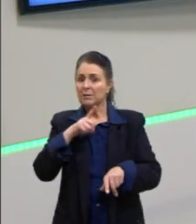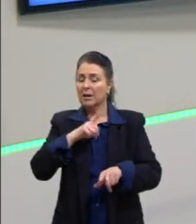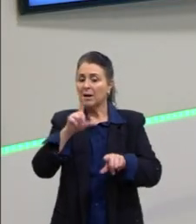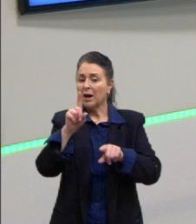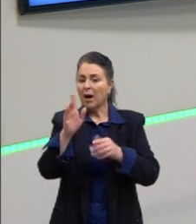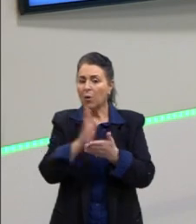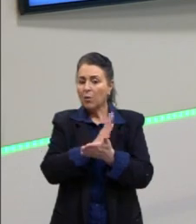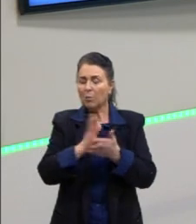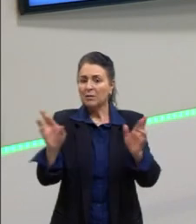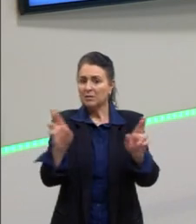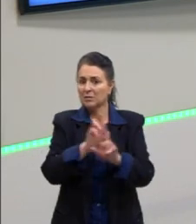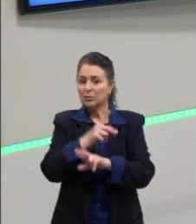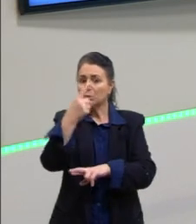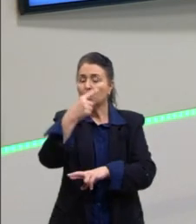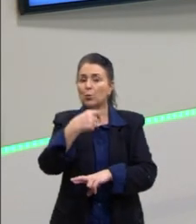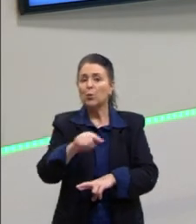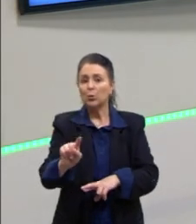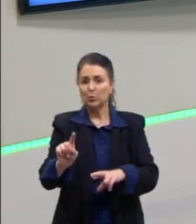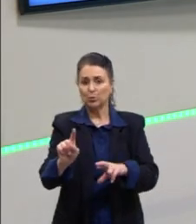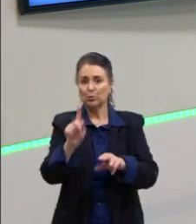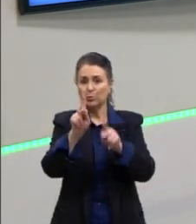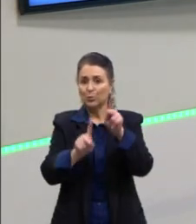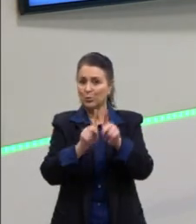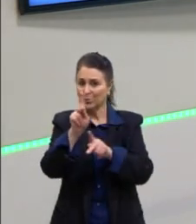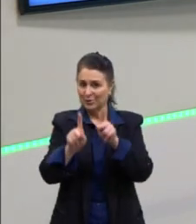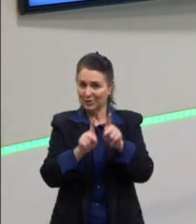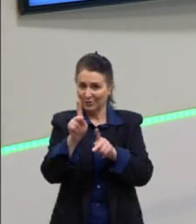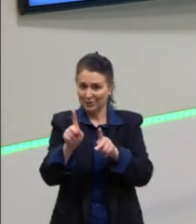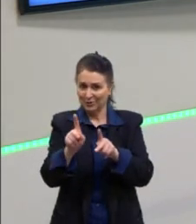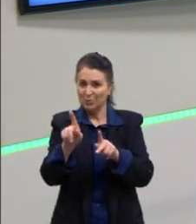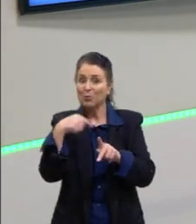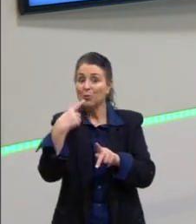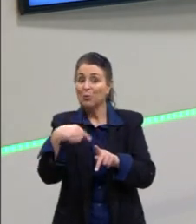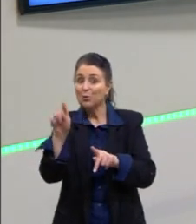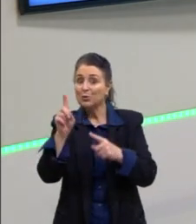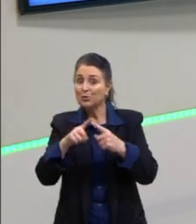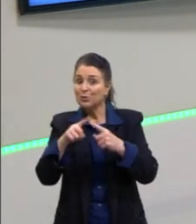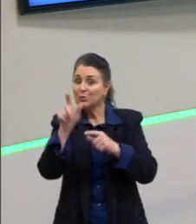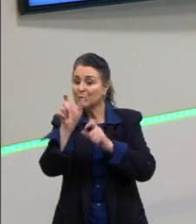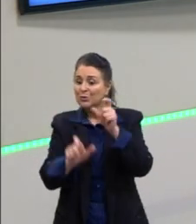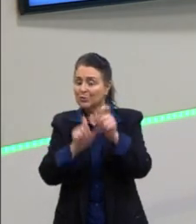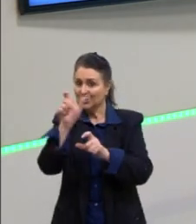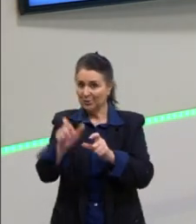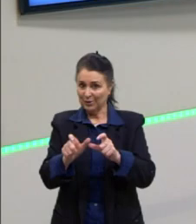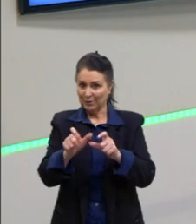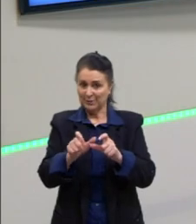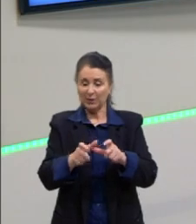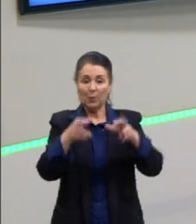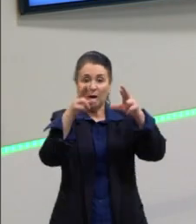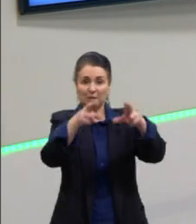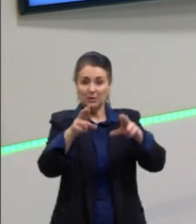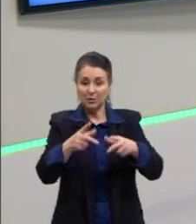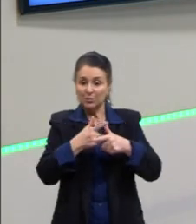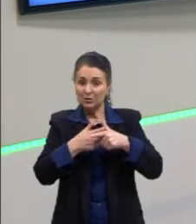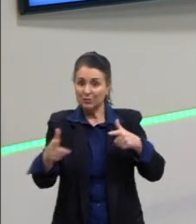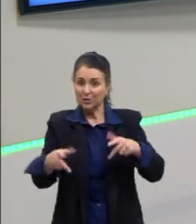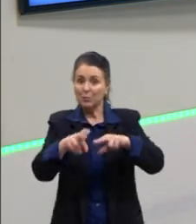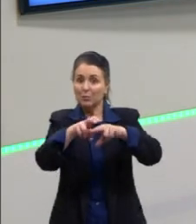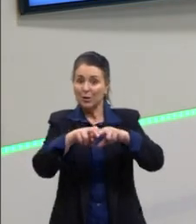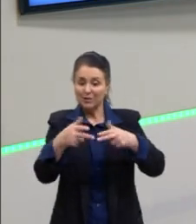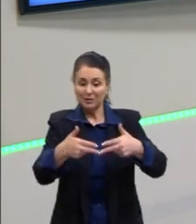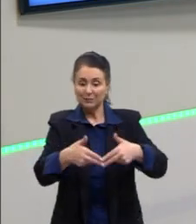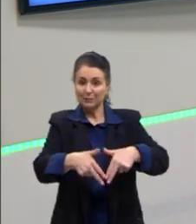relações aí com outro tipo de pessoa ali, né? Então, o que acontece? Eles vão dar voz para essas